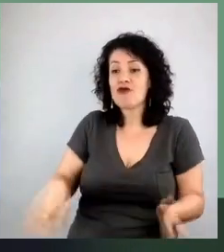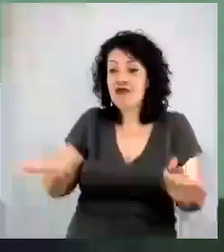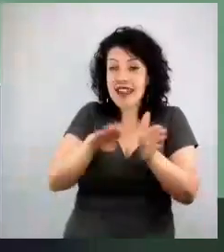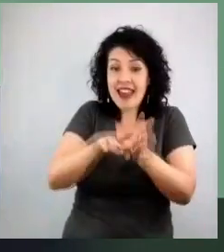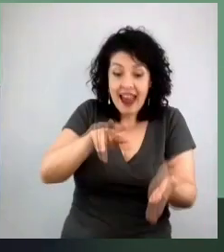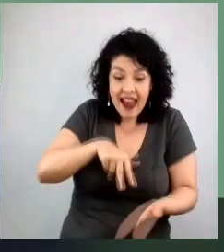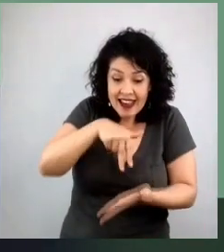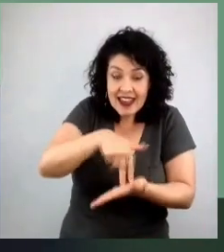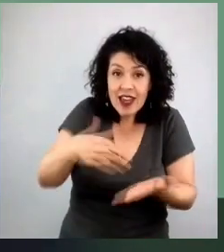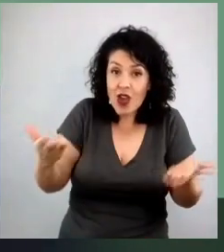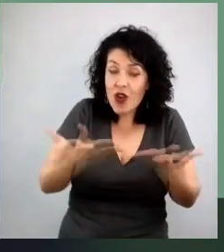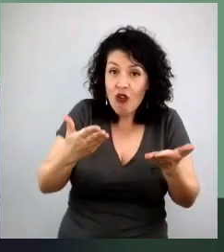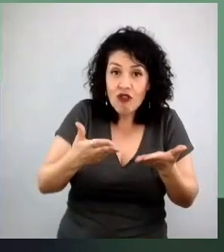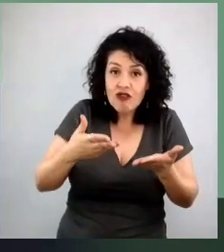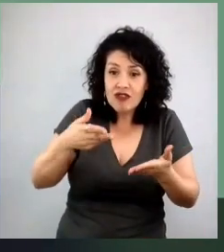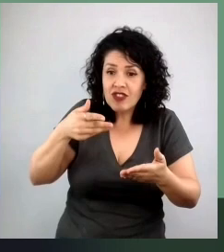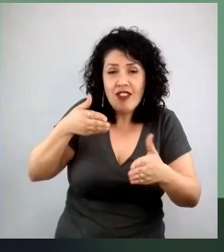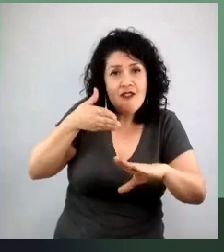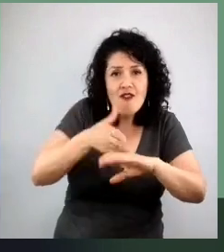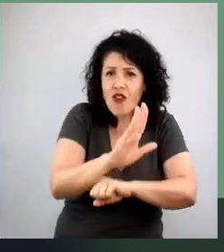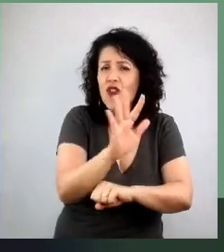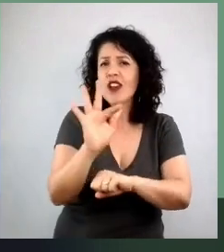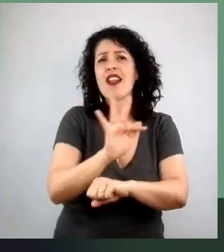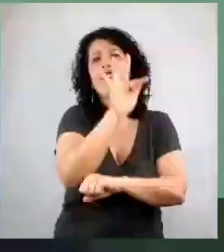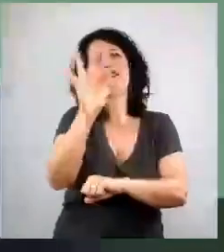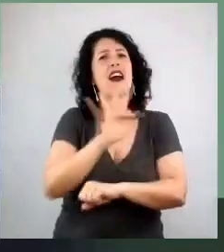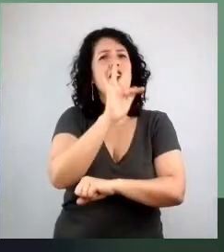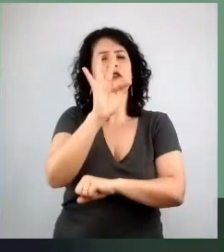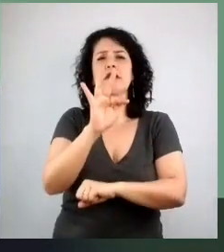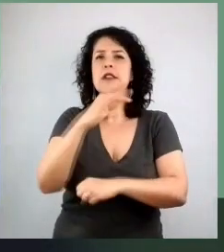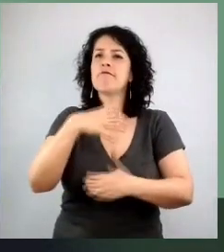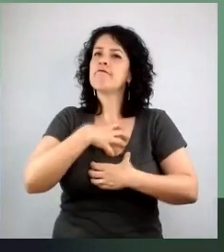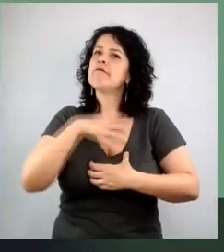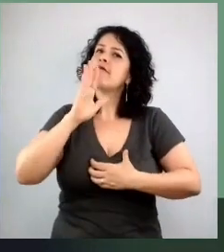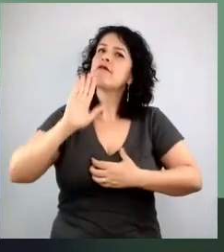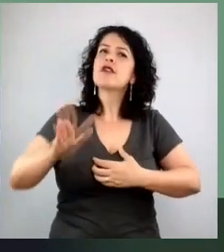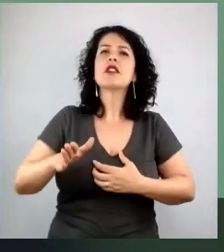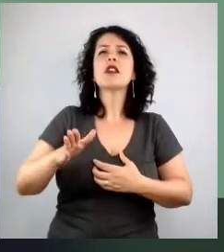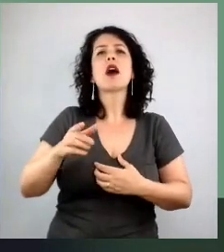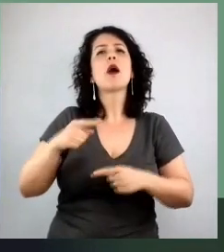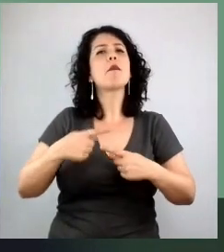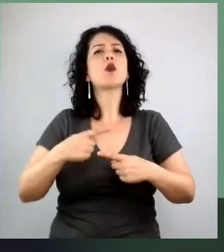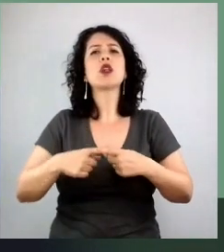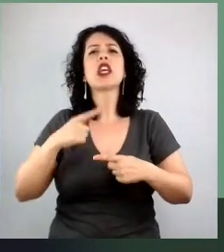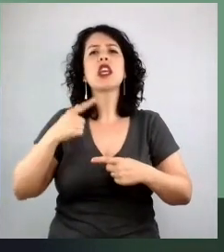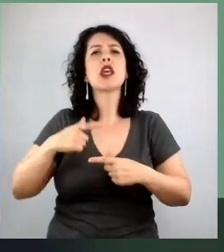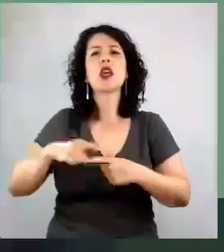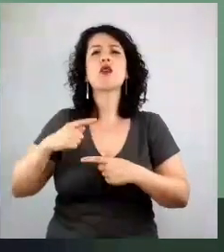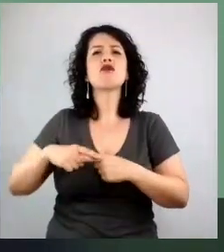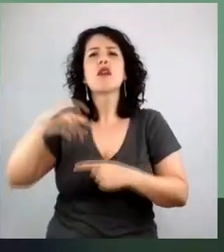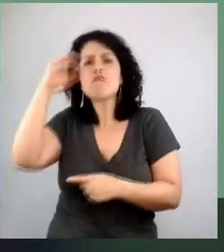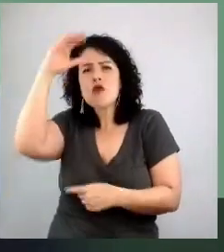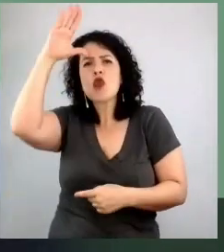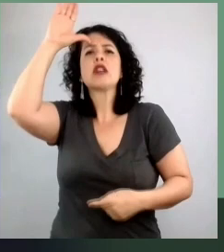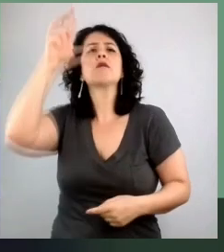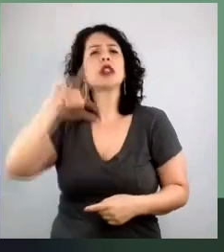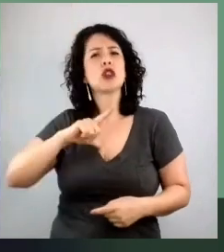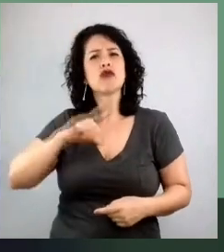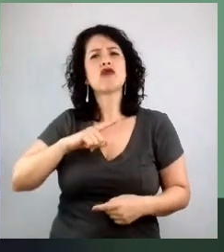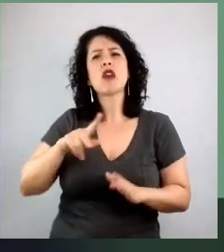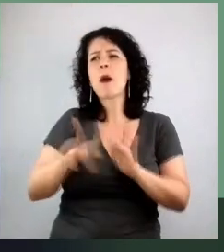na faculdade, nas agências, porque eu tinha uma bagagem que eles me deram, esse meu agradecimento profundo a eles,